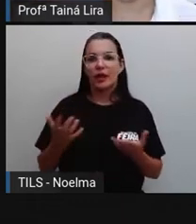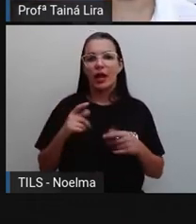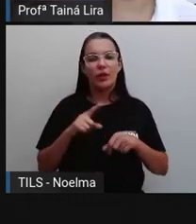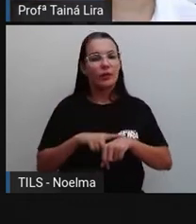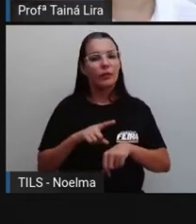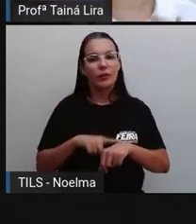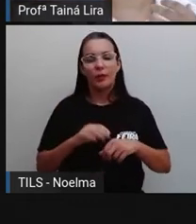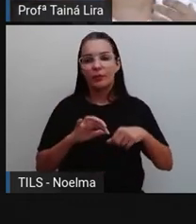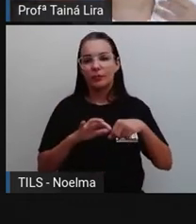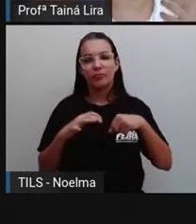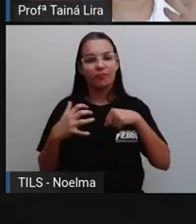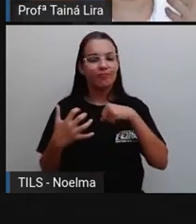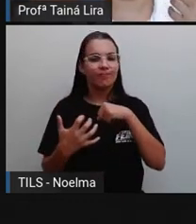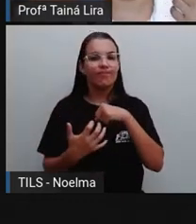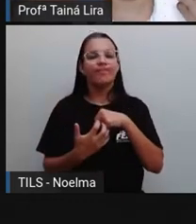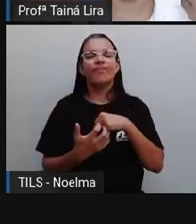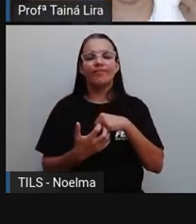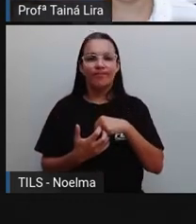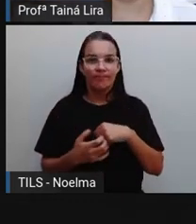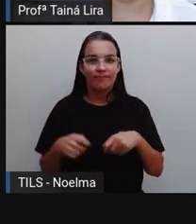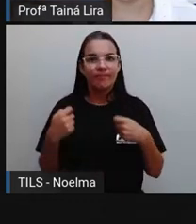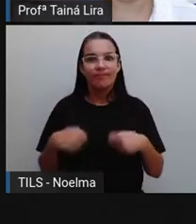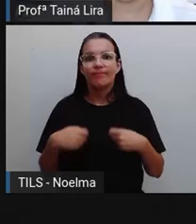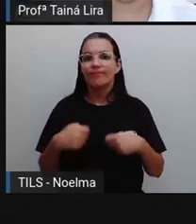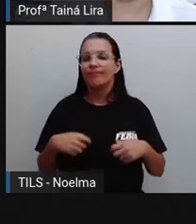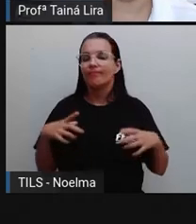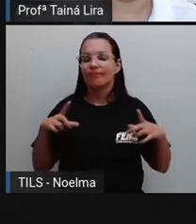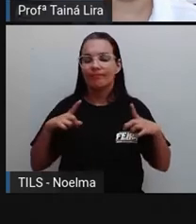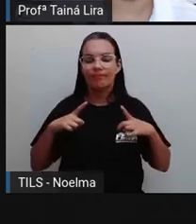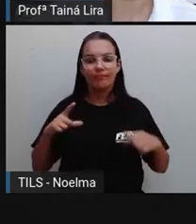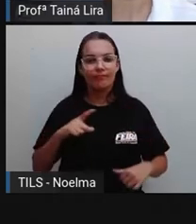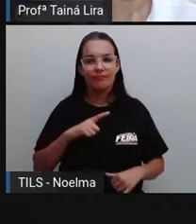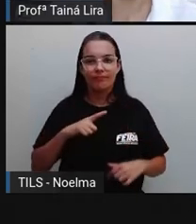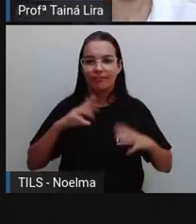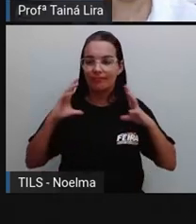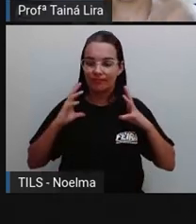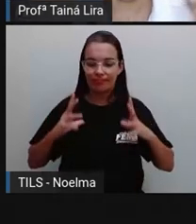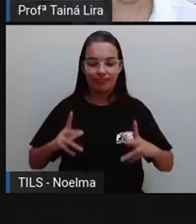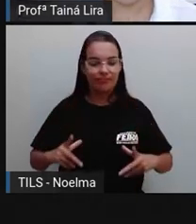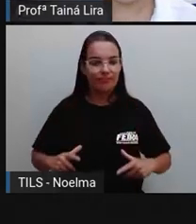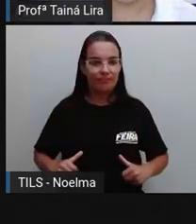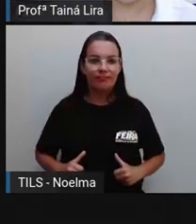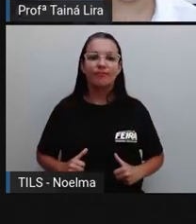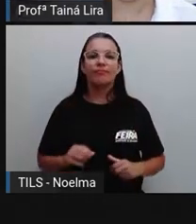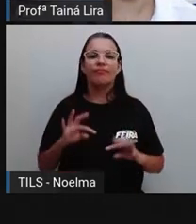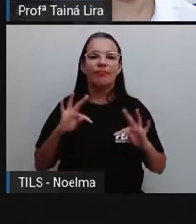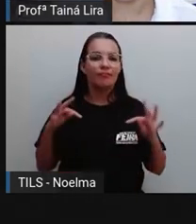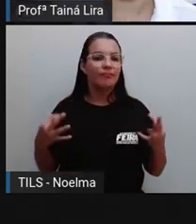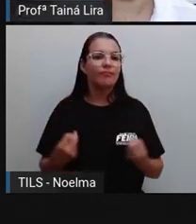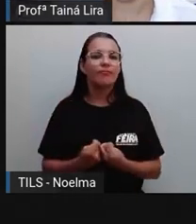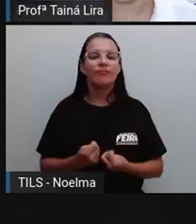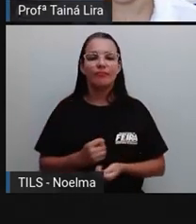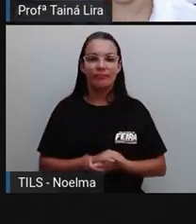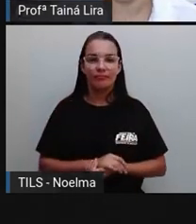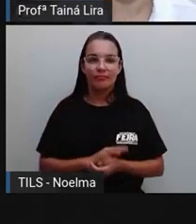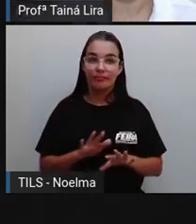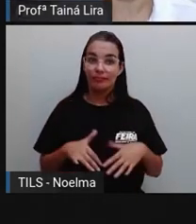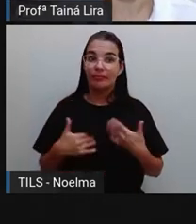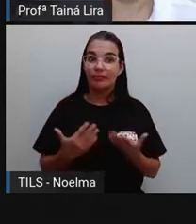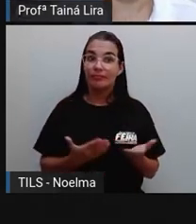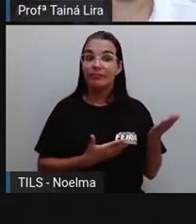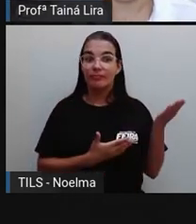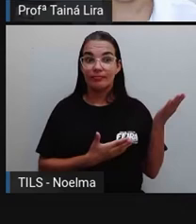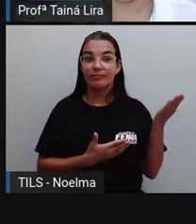tempo de pandemia que a gente precisa estar em um ambiente mais limpo possível. Então, ó,